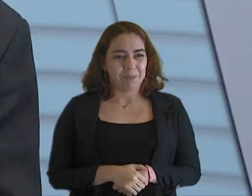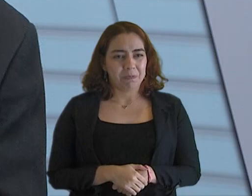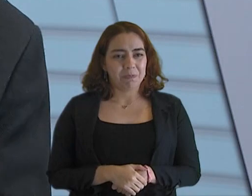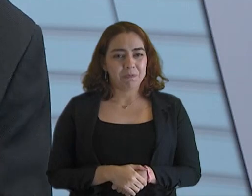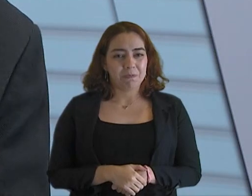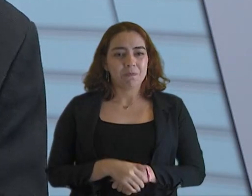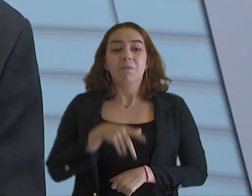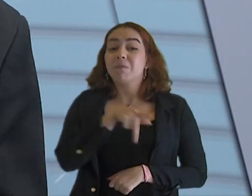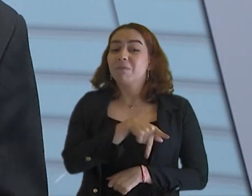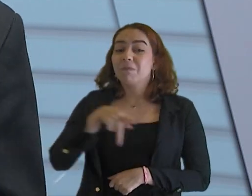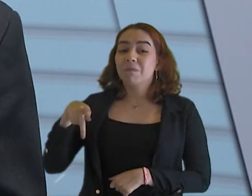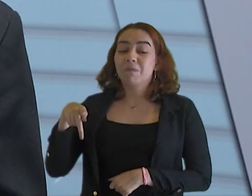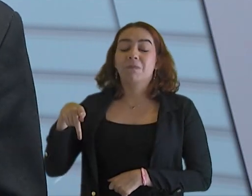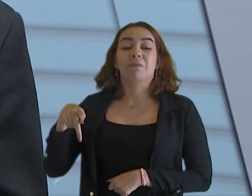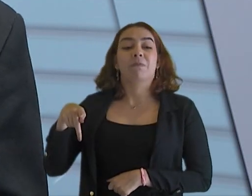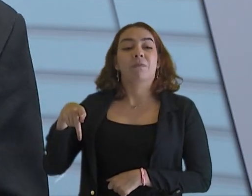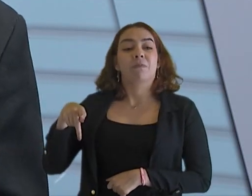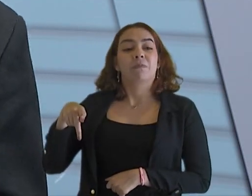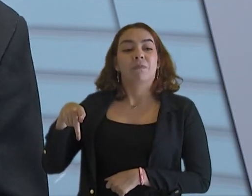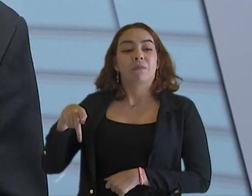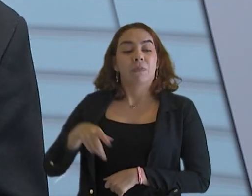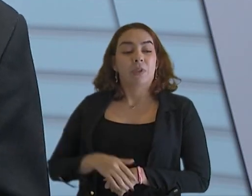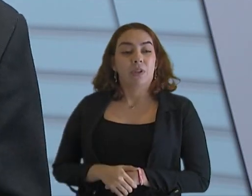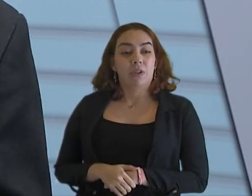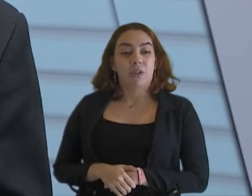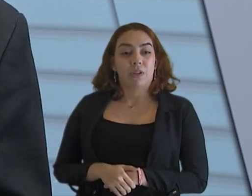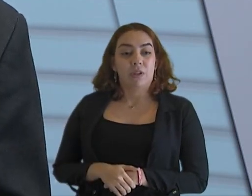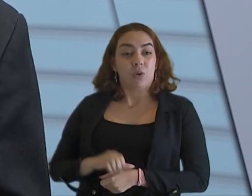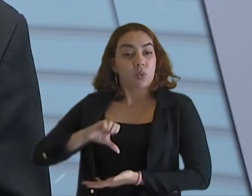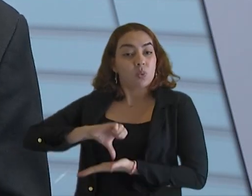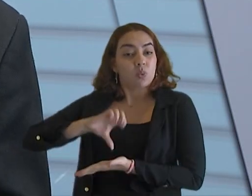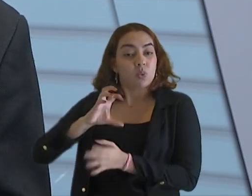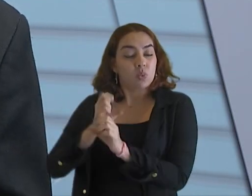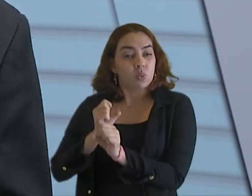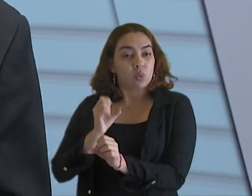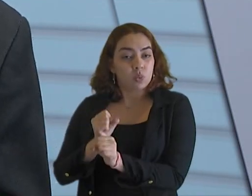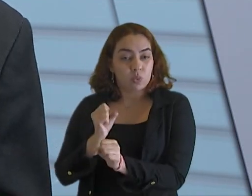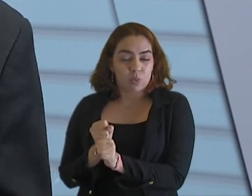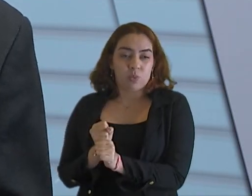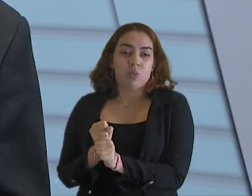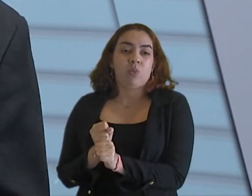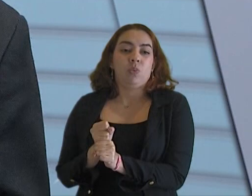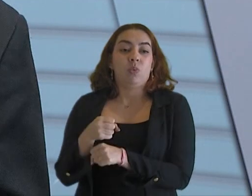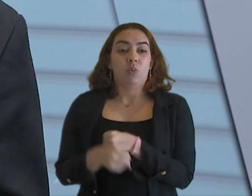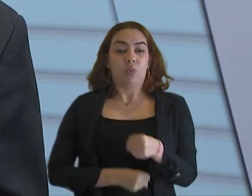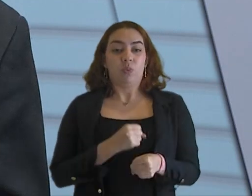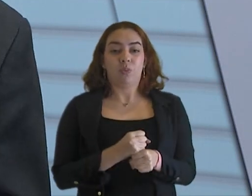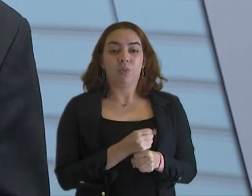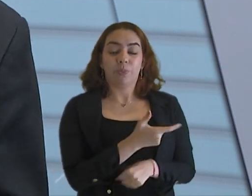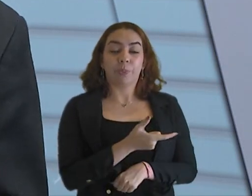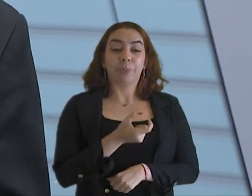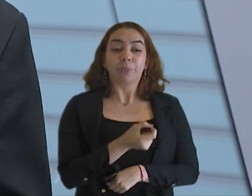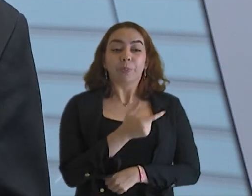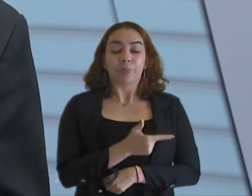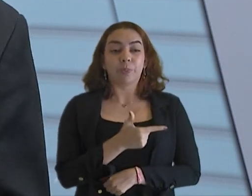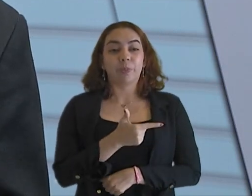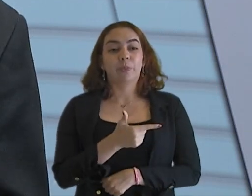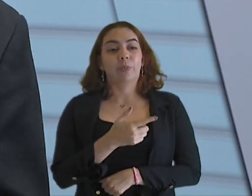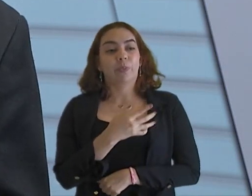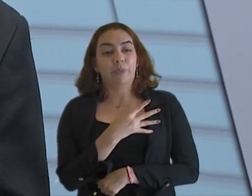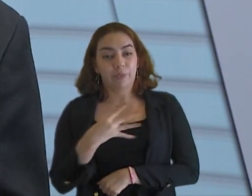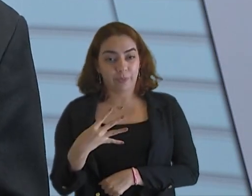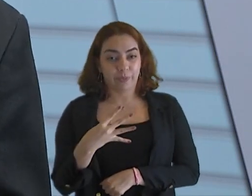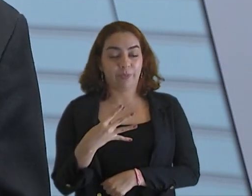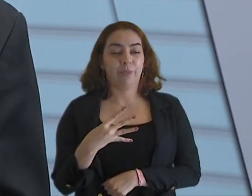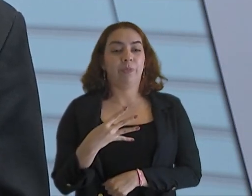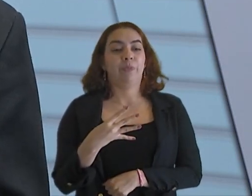presidente do Tribunal de Contas do Estado do Ceará. Ele assumiu agora para mandato 2024-2025, nesse bienio do comando